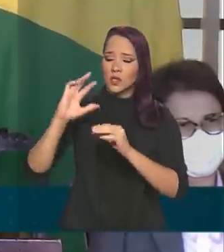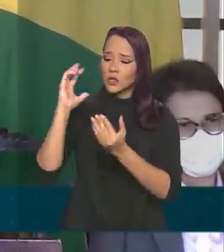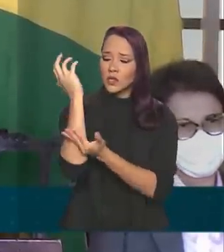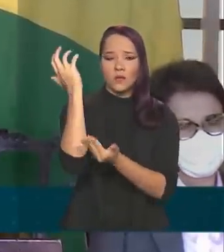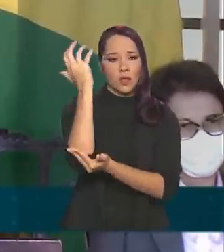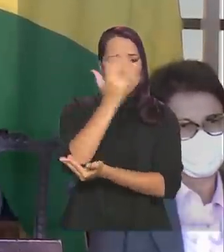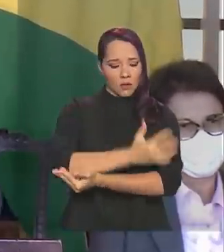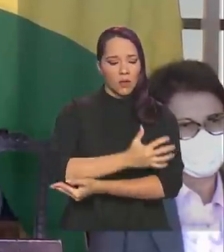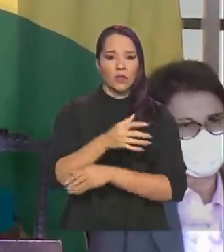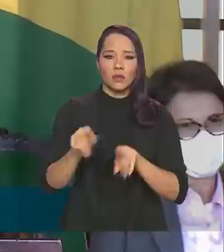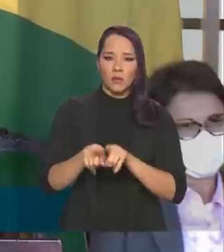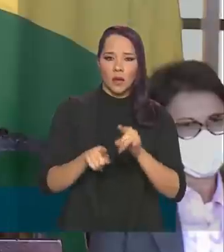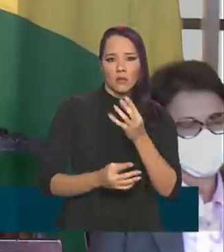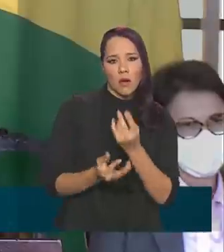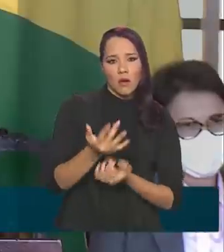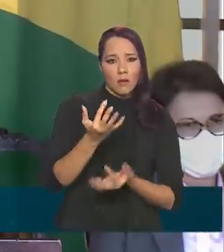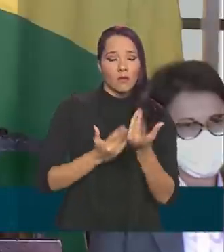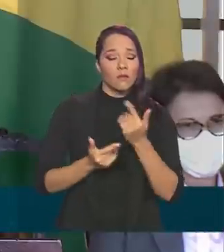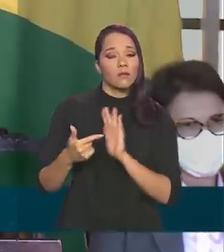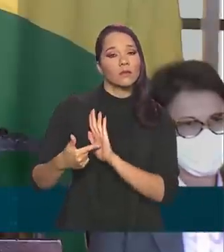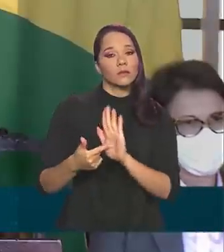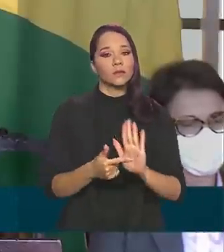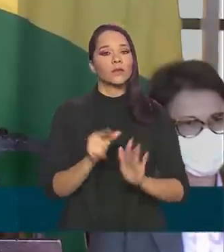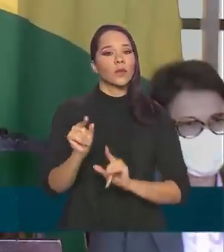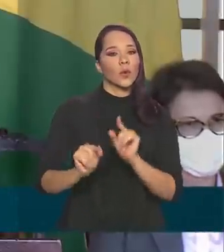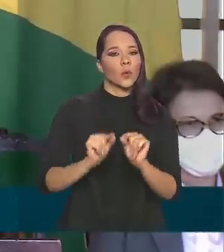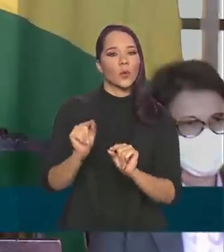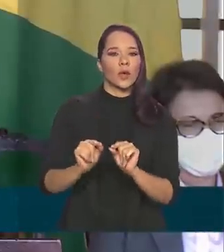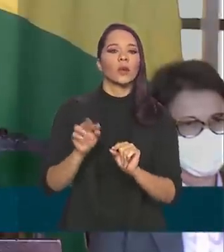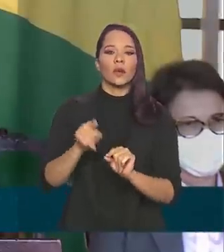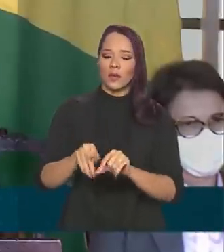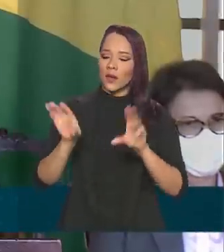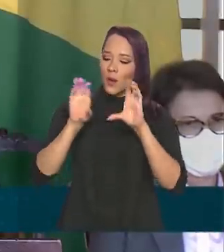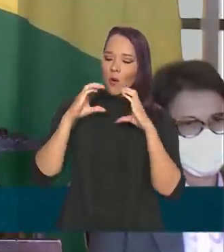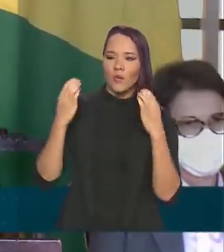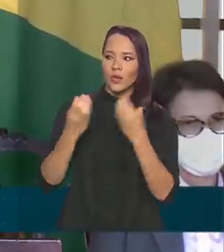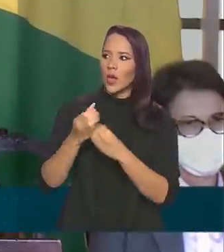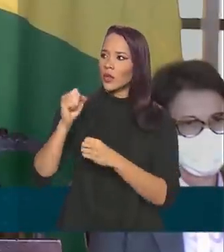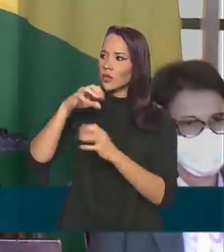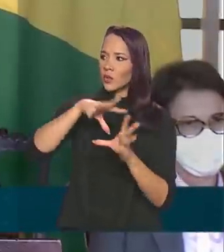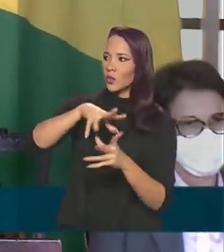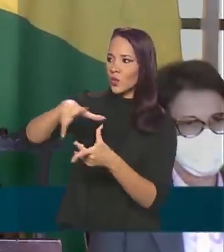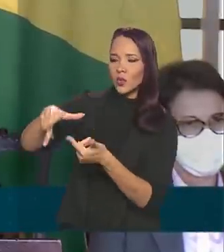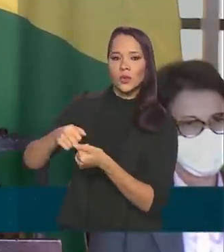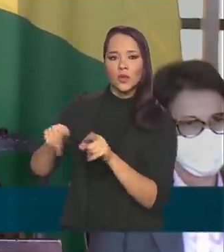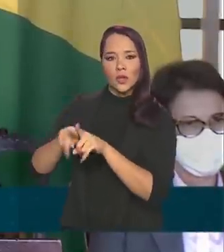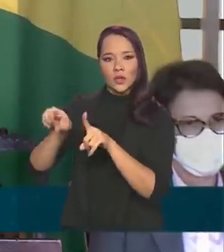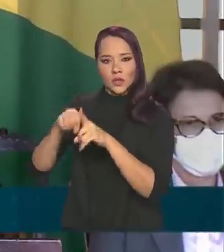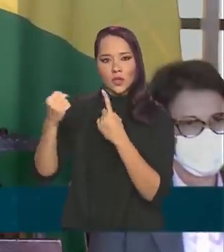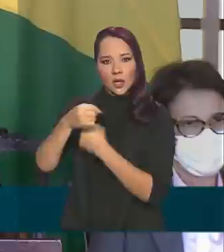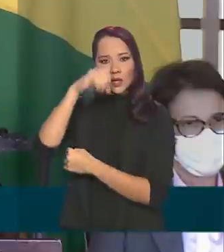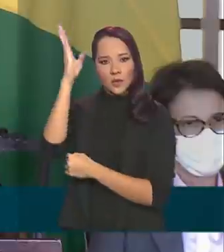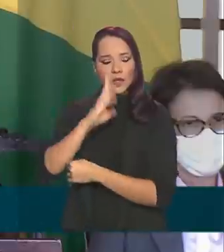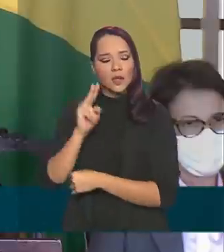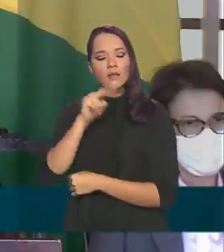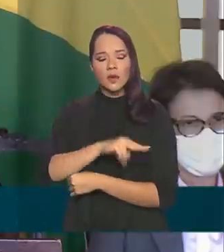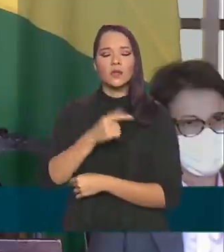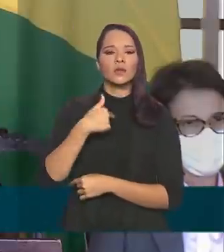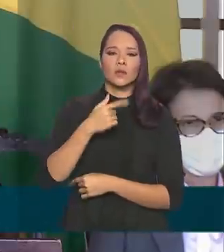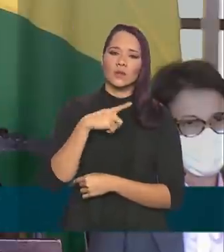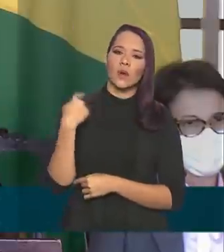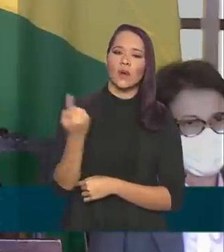e queimada, demonstrando com isso à comunidade internacional e à sociedade brasileira esse nosso